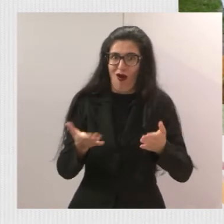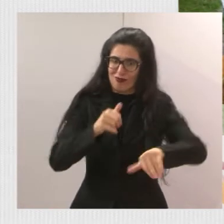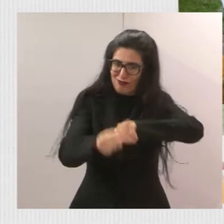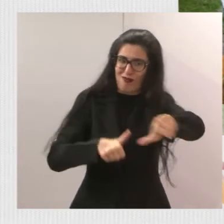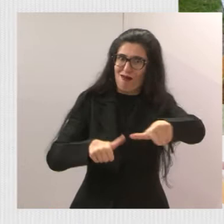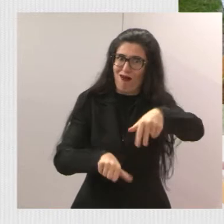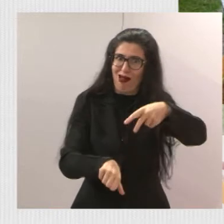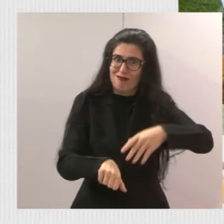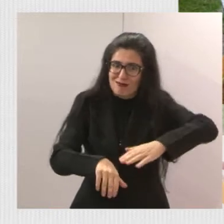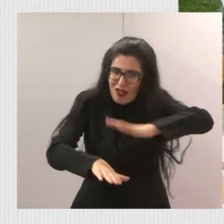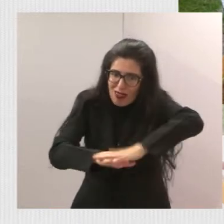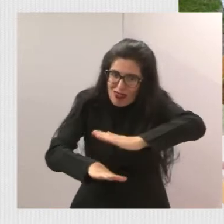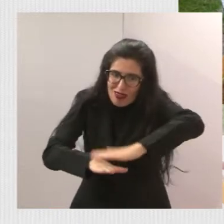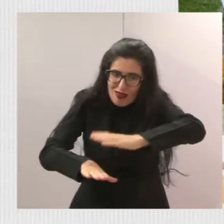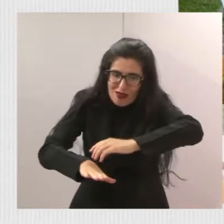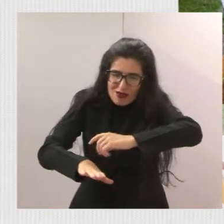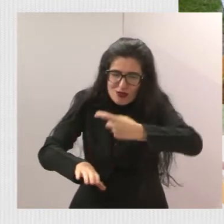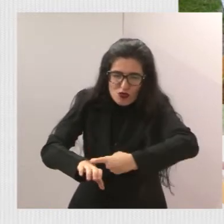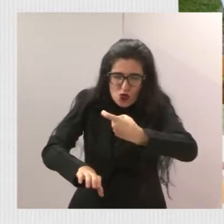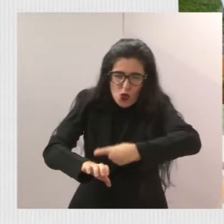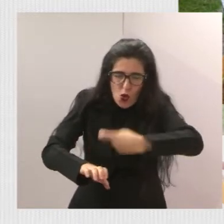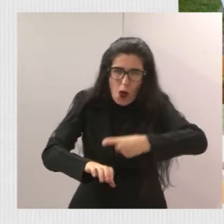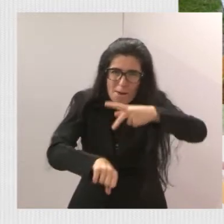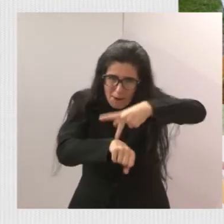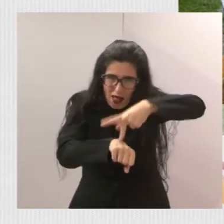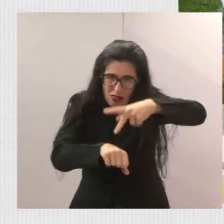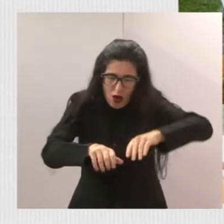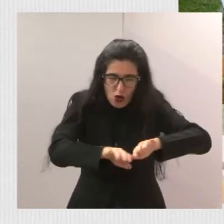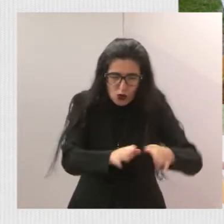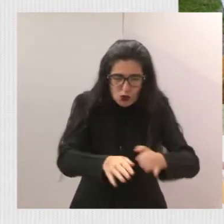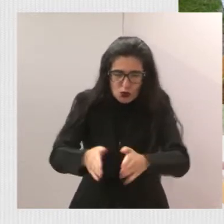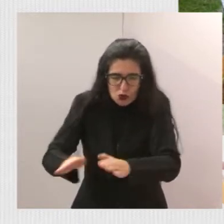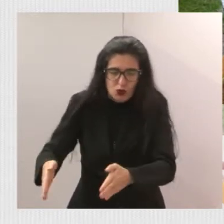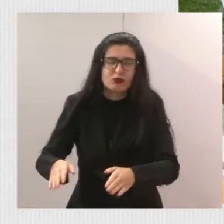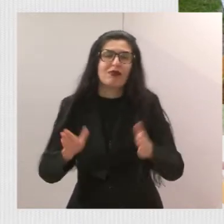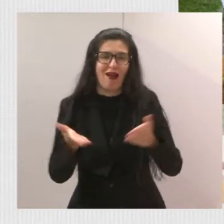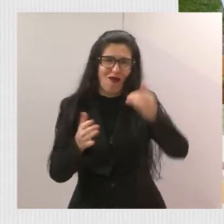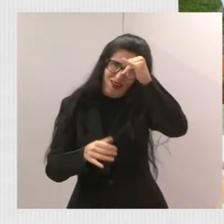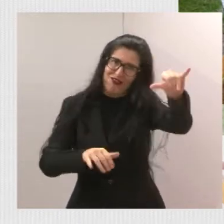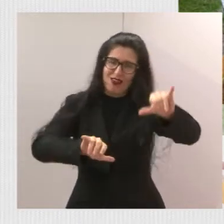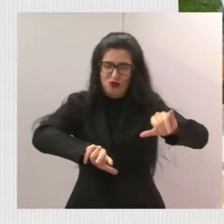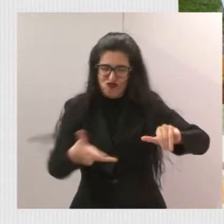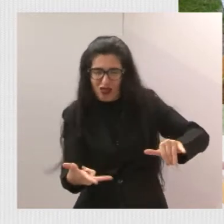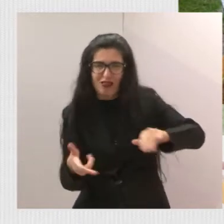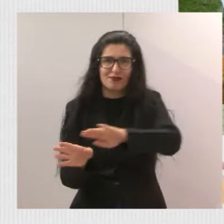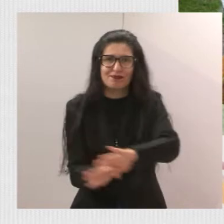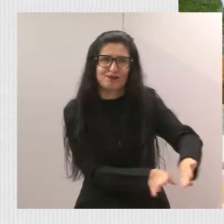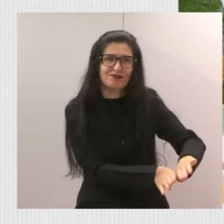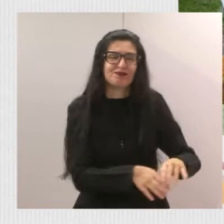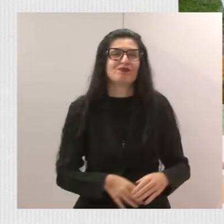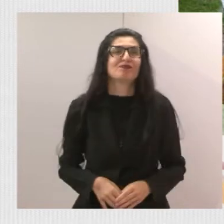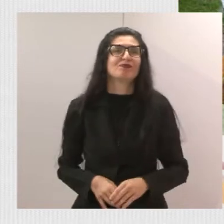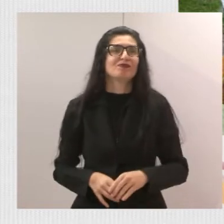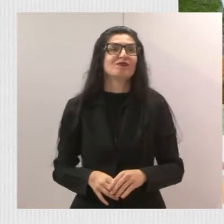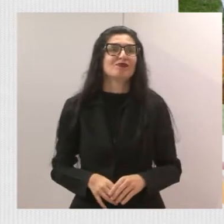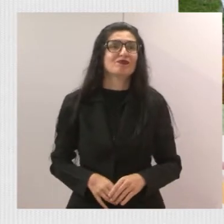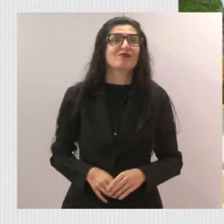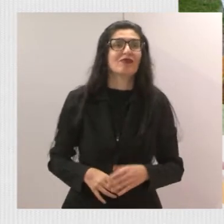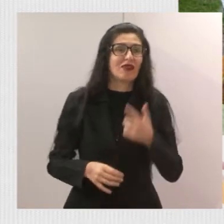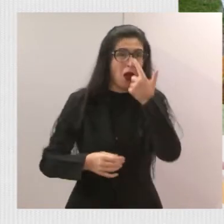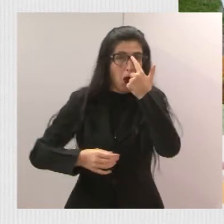Valetão na avenida Orlando Filipe Esbonano, no bairro Jardim Santa Maria.